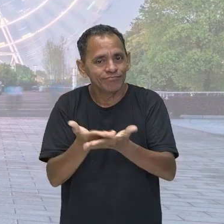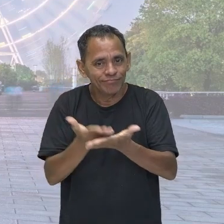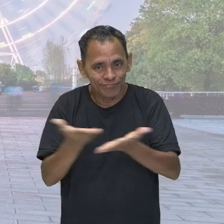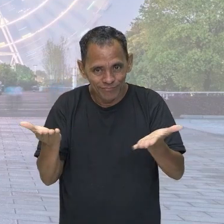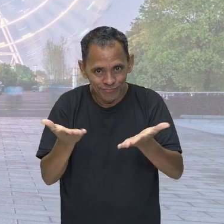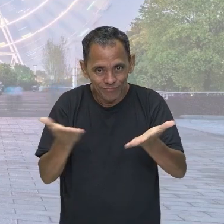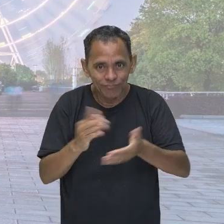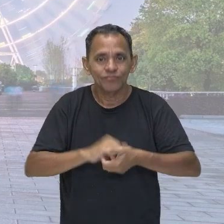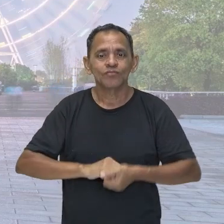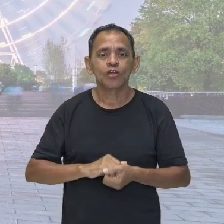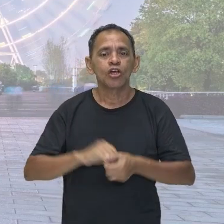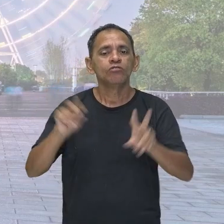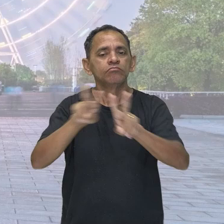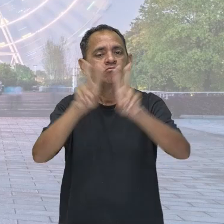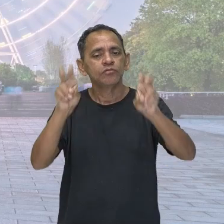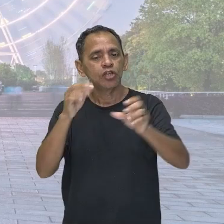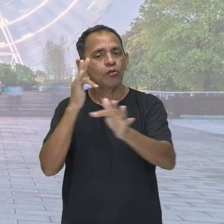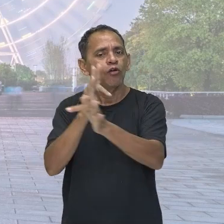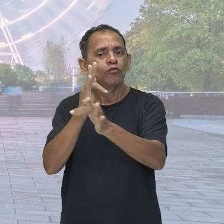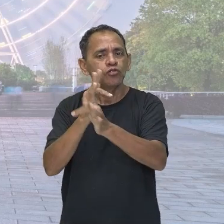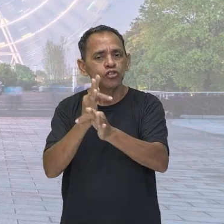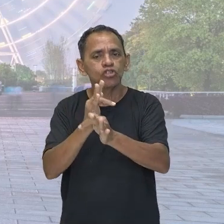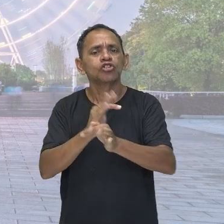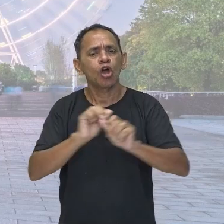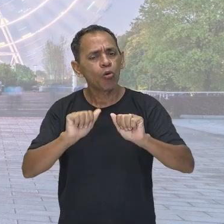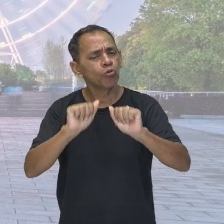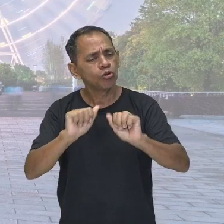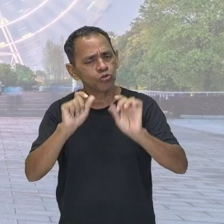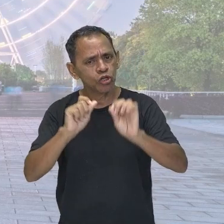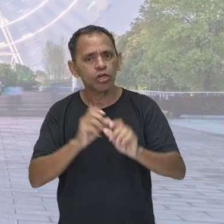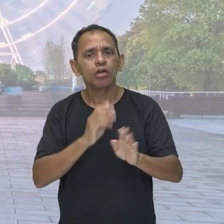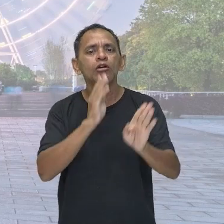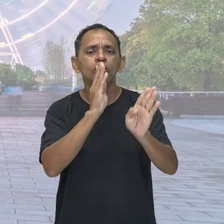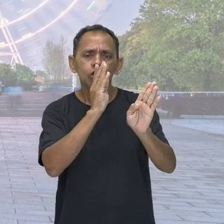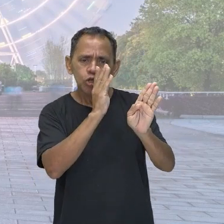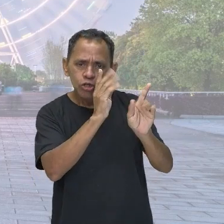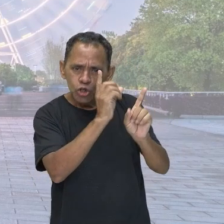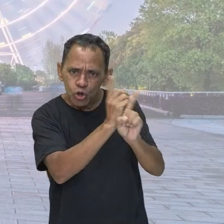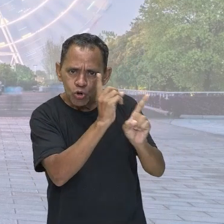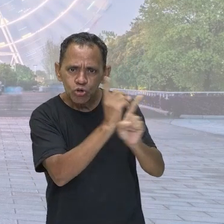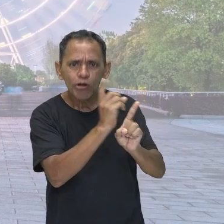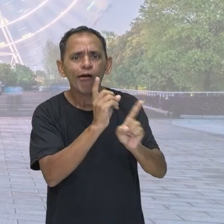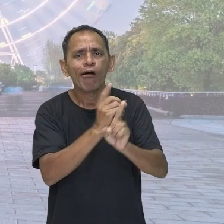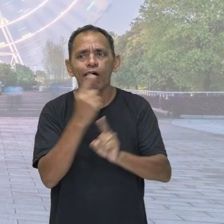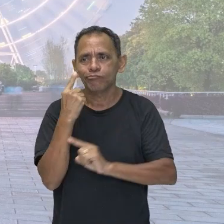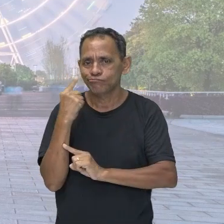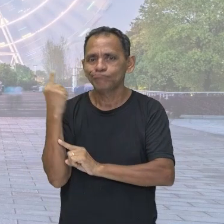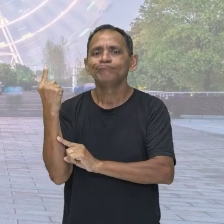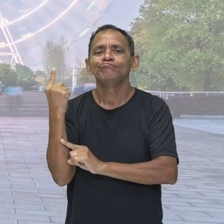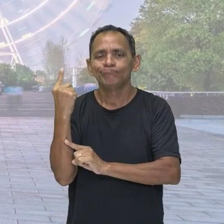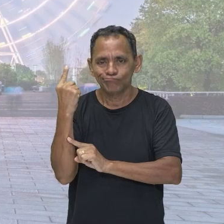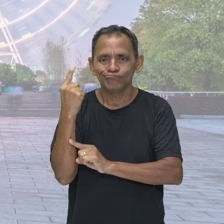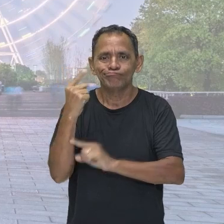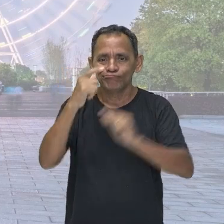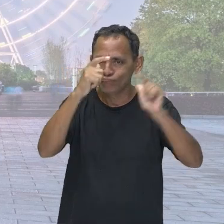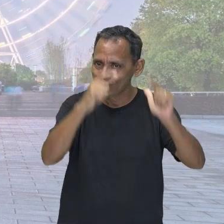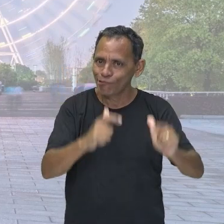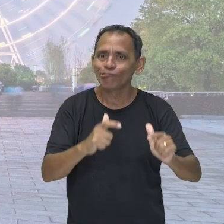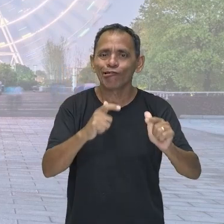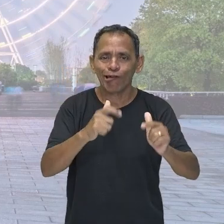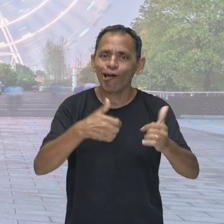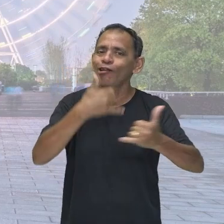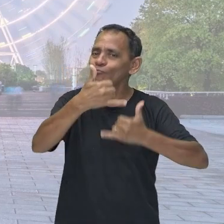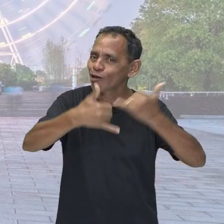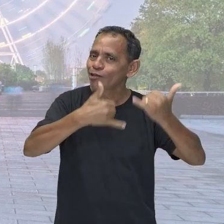física que nós podemos encontrar aqui, na nossa montanha russa, ou até mesmo aqui na nossa